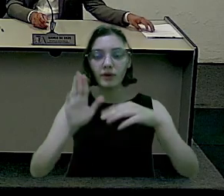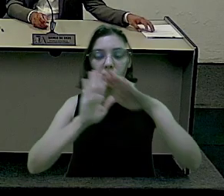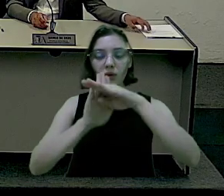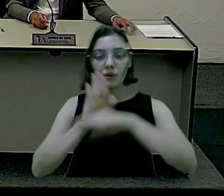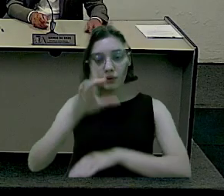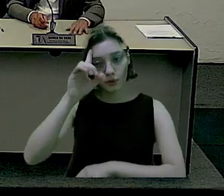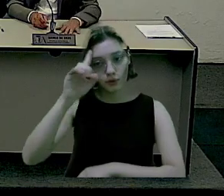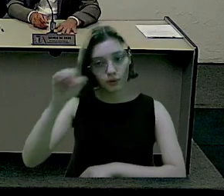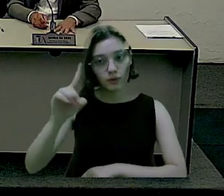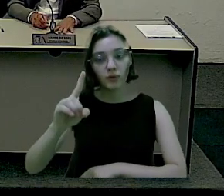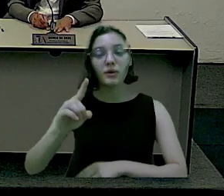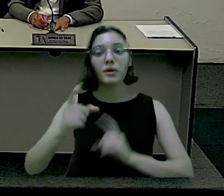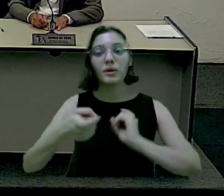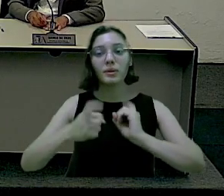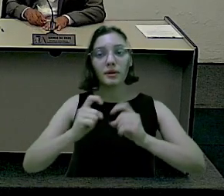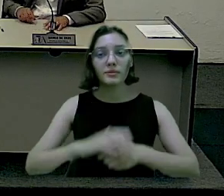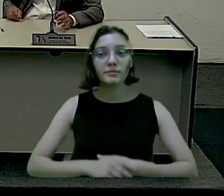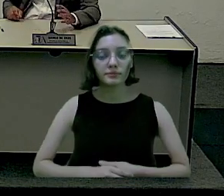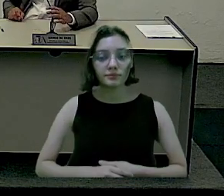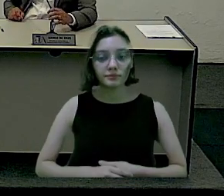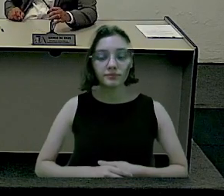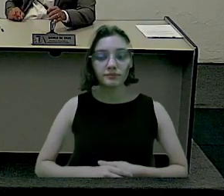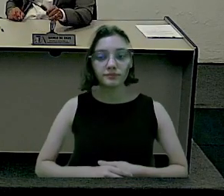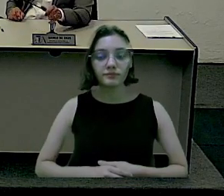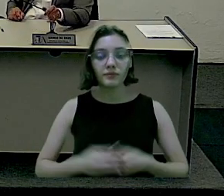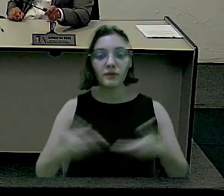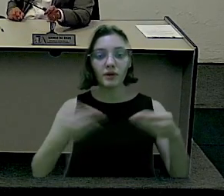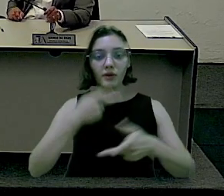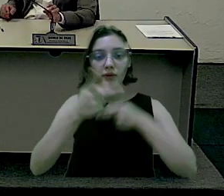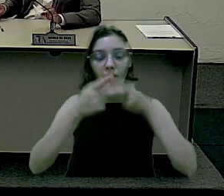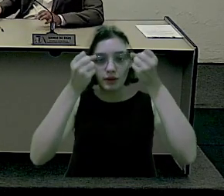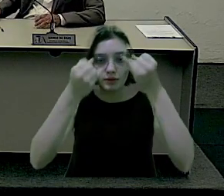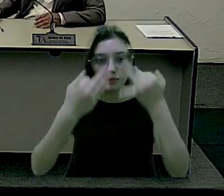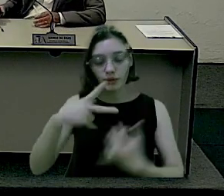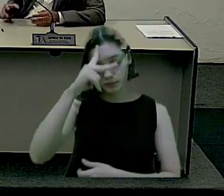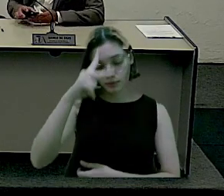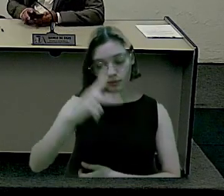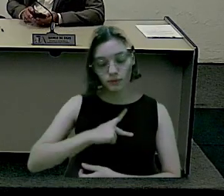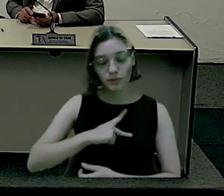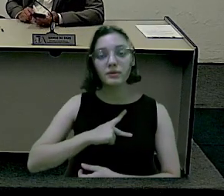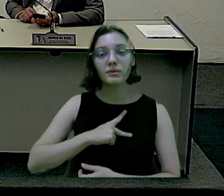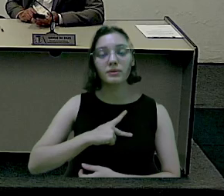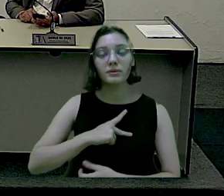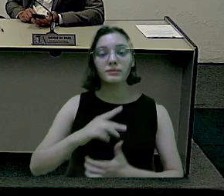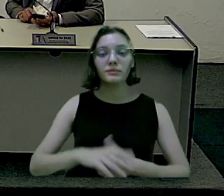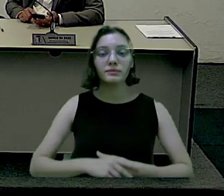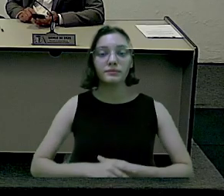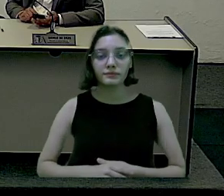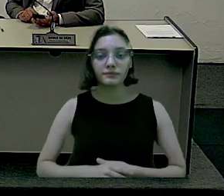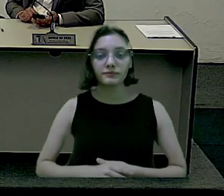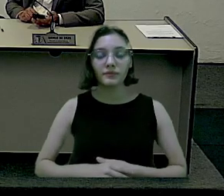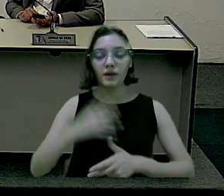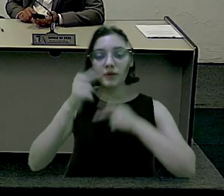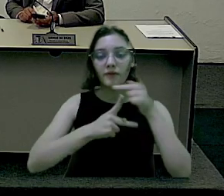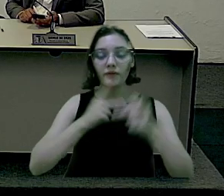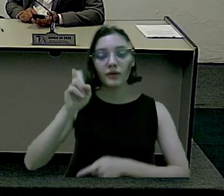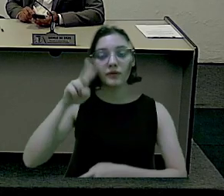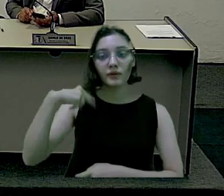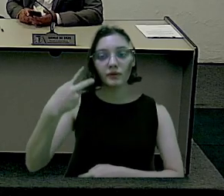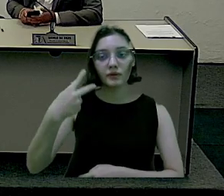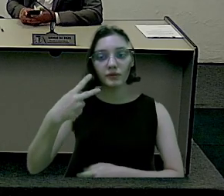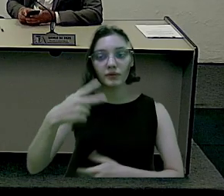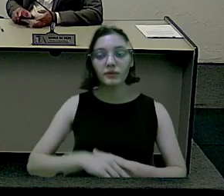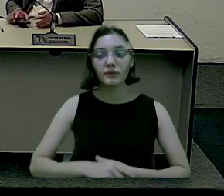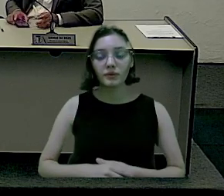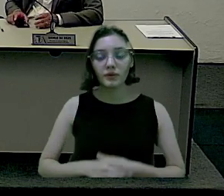tratada na ordem do dia e na presente sessão ordinária, passaremos para a explicação pessoal pelo que fica concedido